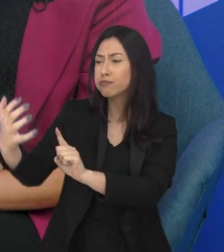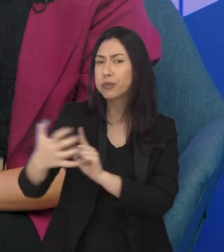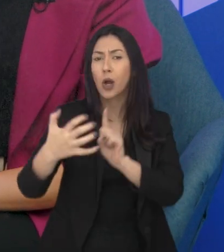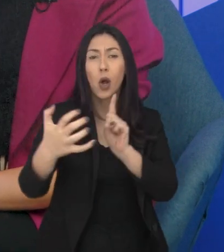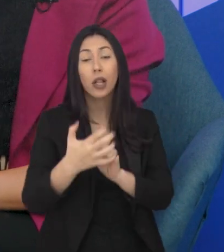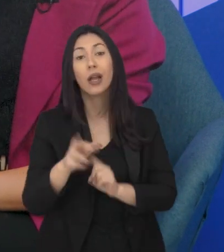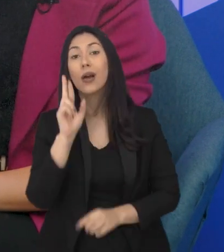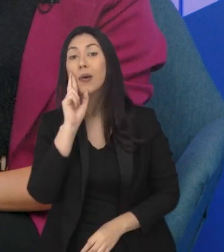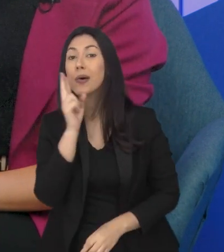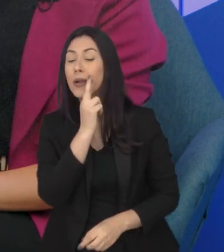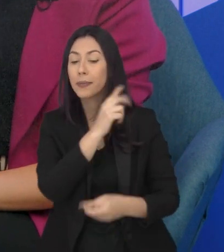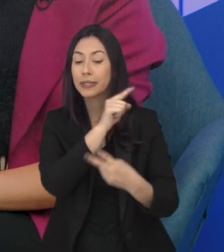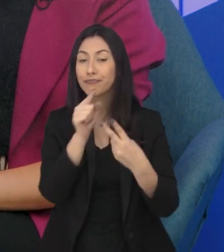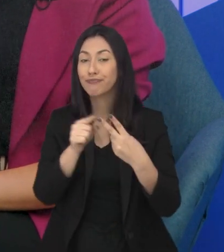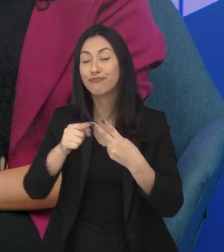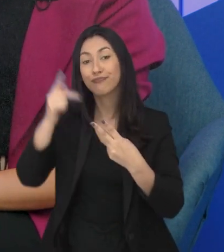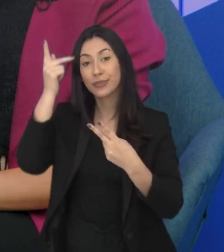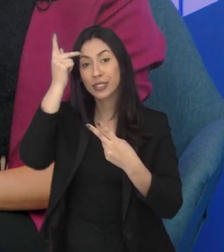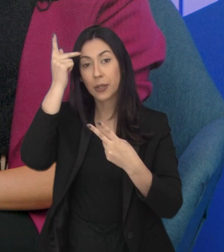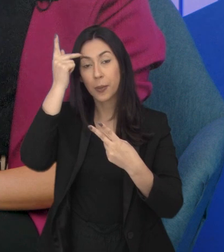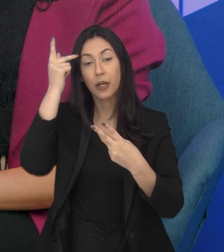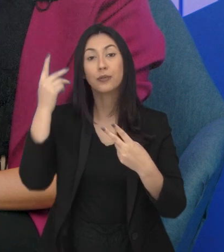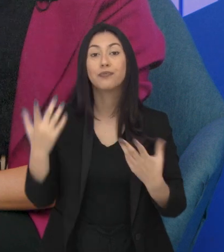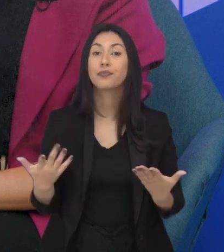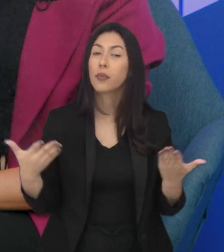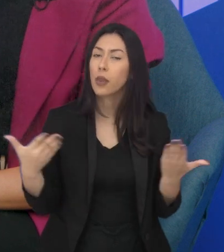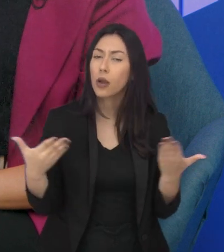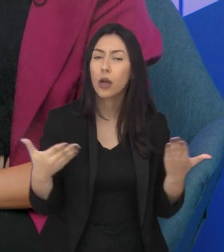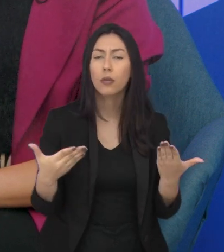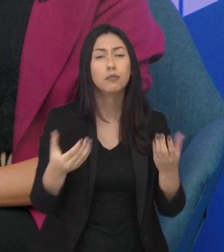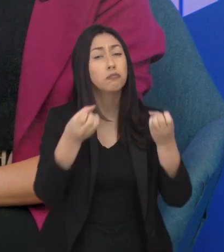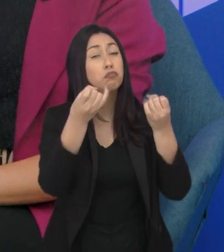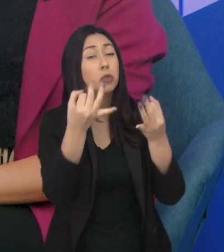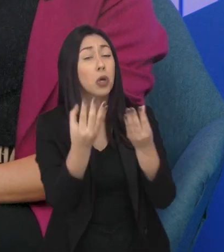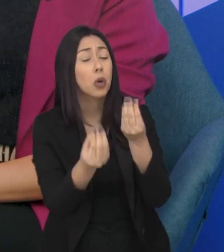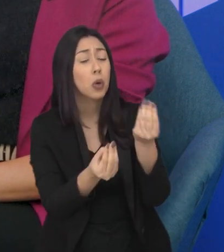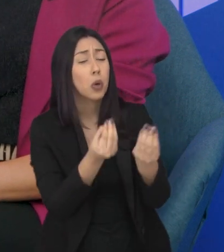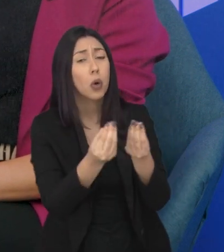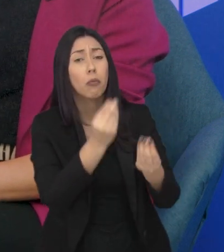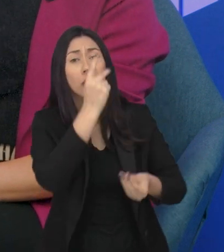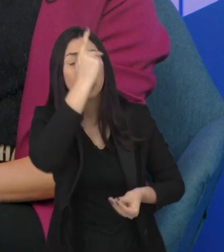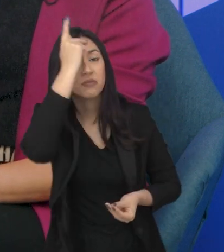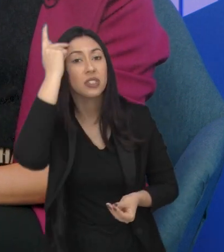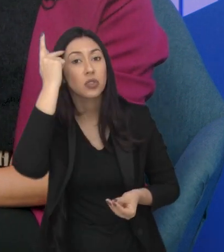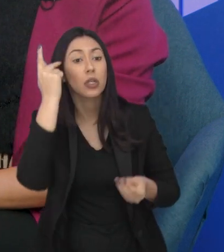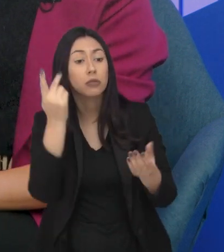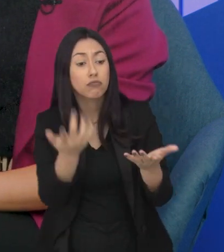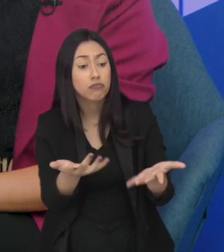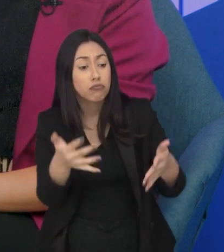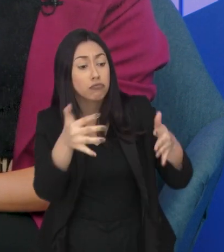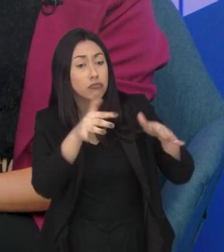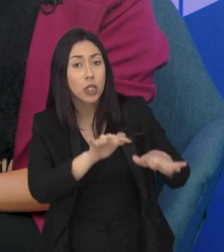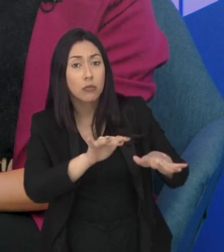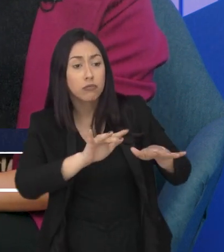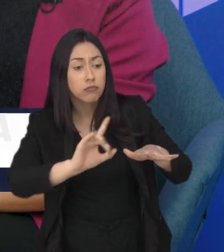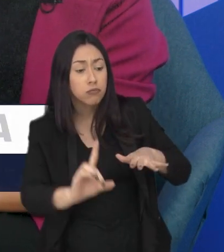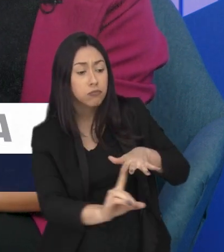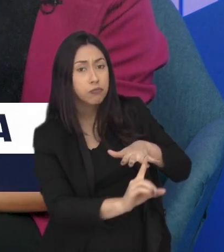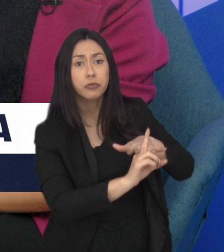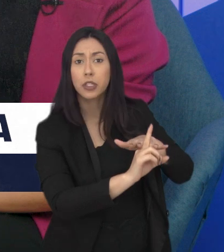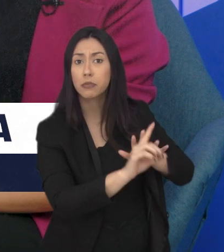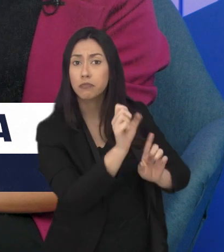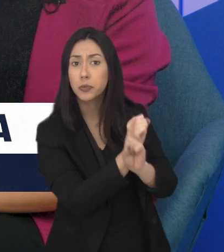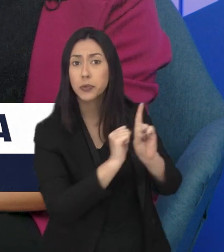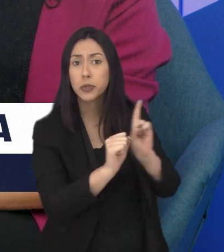pessoas nessas condições. Chegou a hora de entender como essas pessoas são integradas à nossa sociedade. Por